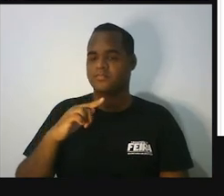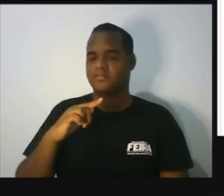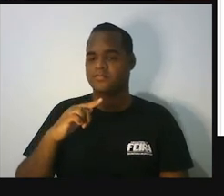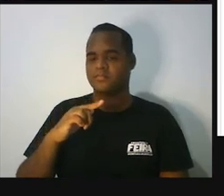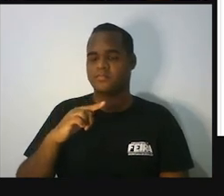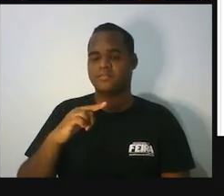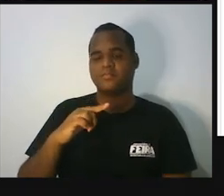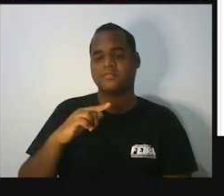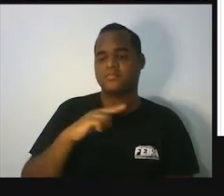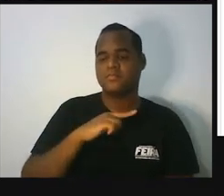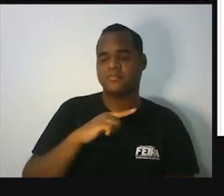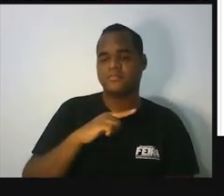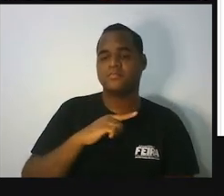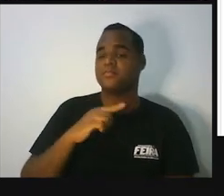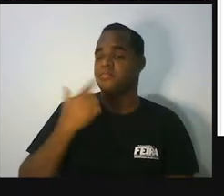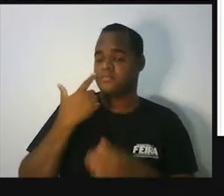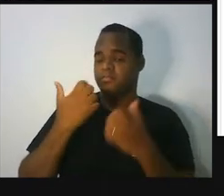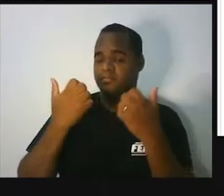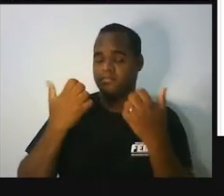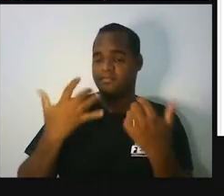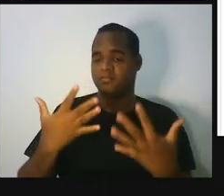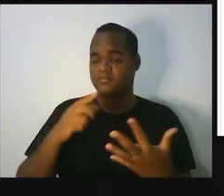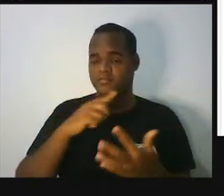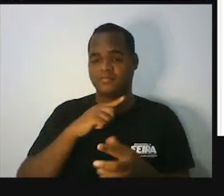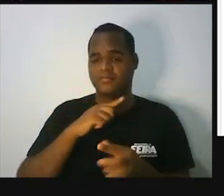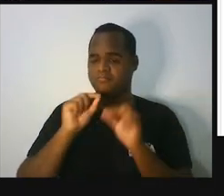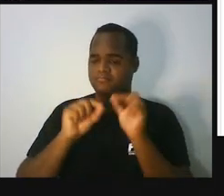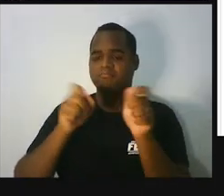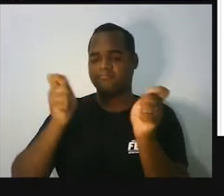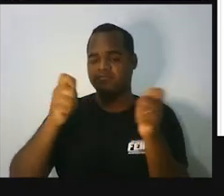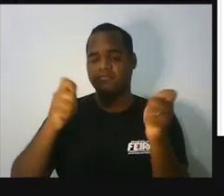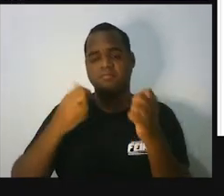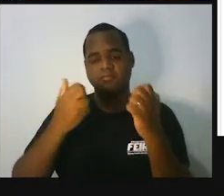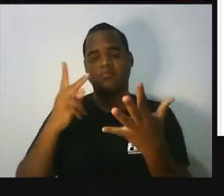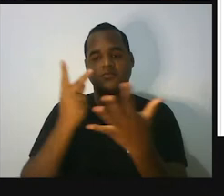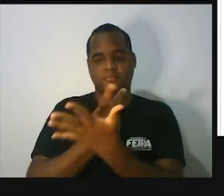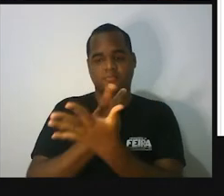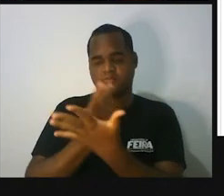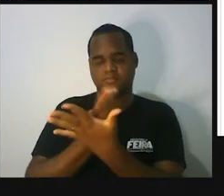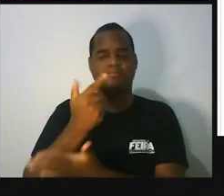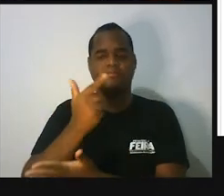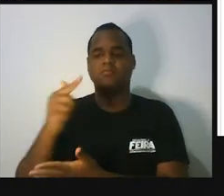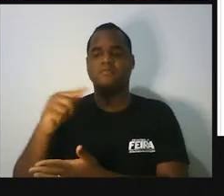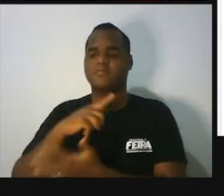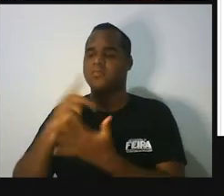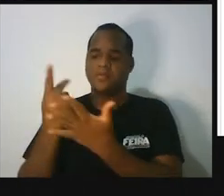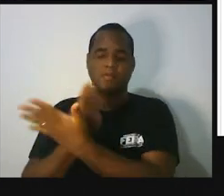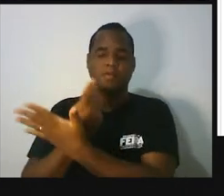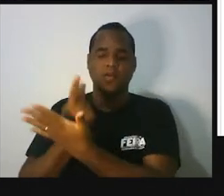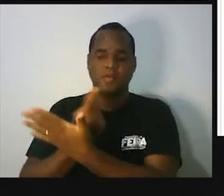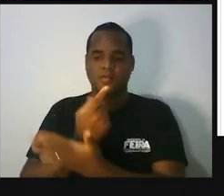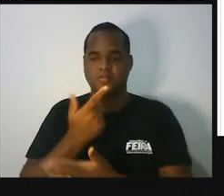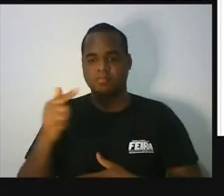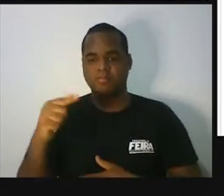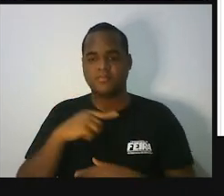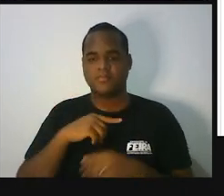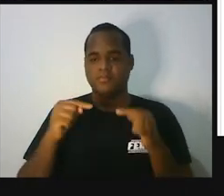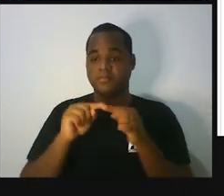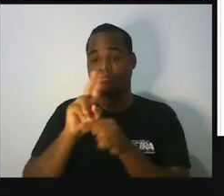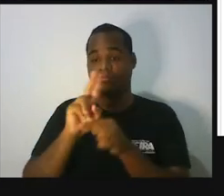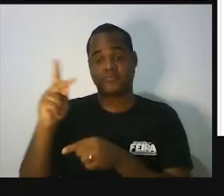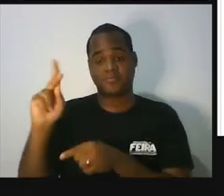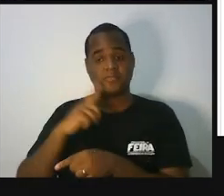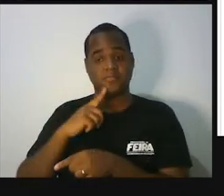medida. E sim, você não está errado, você não está errada. Esse triângulo já pode ser chamado de